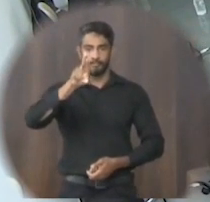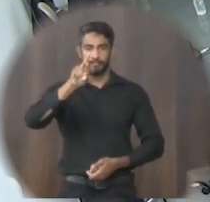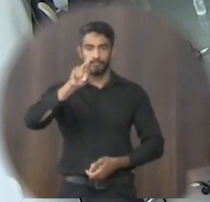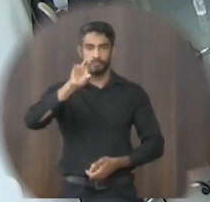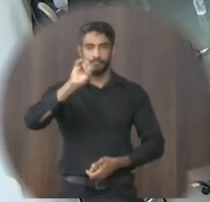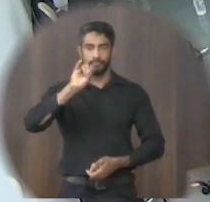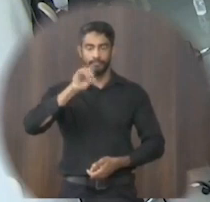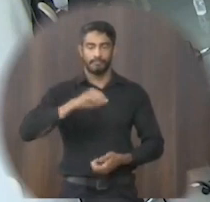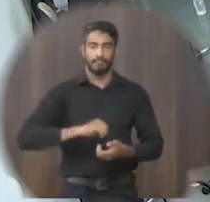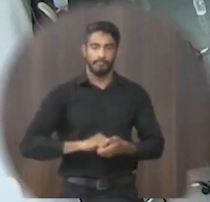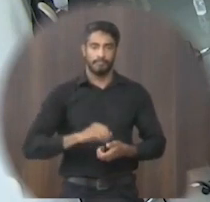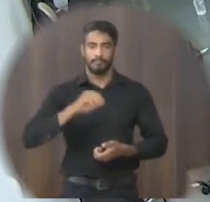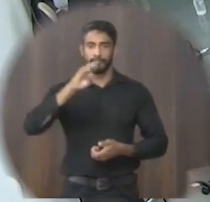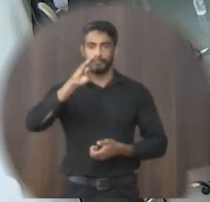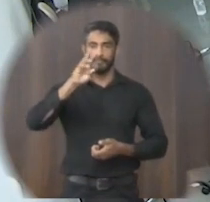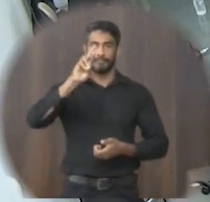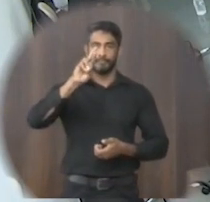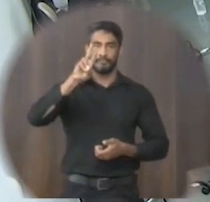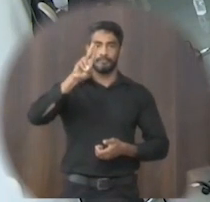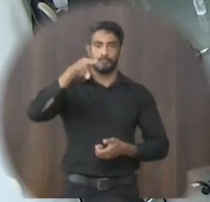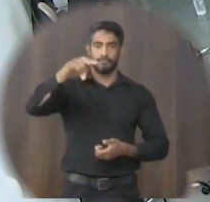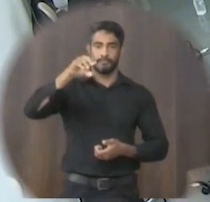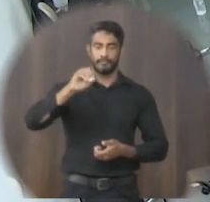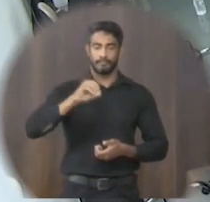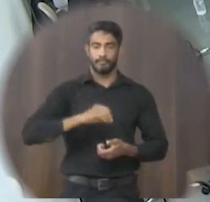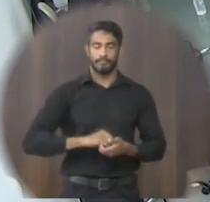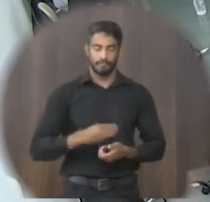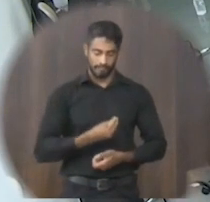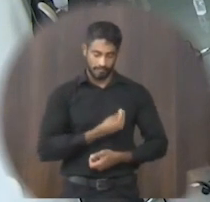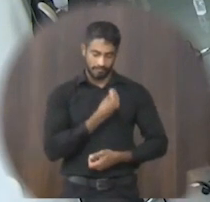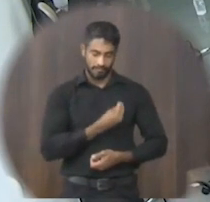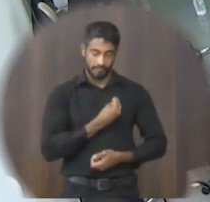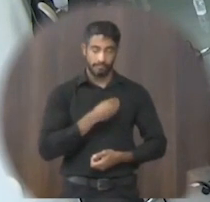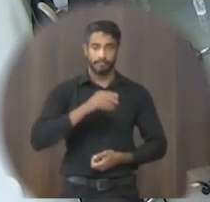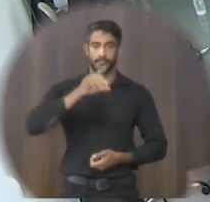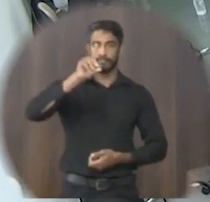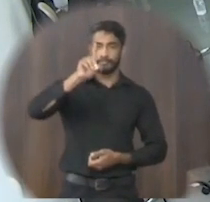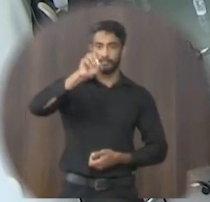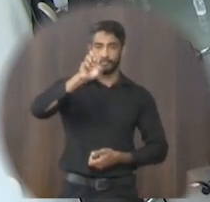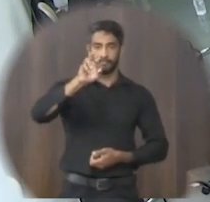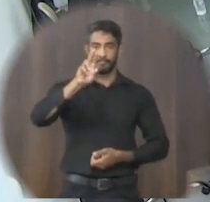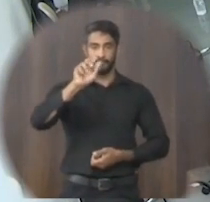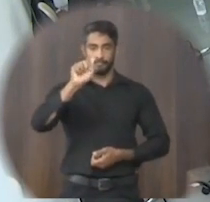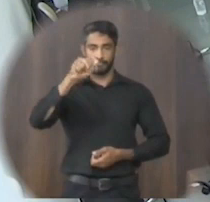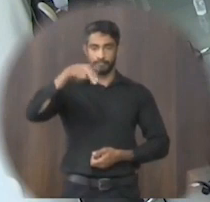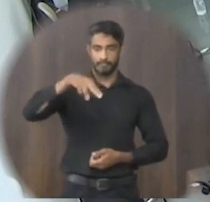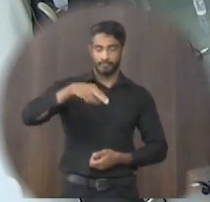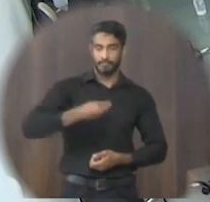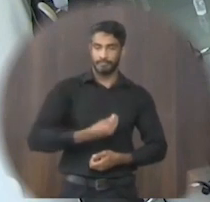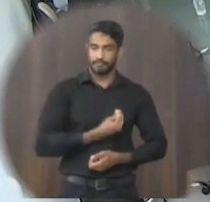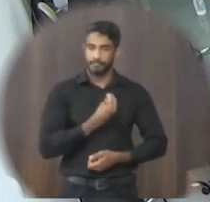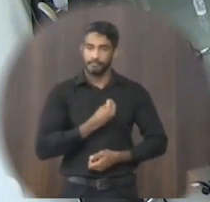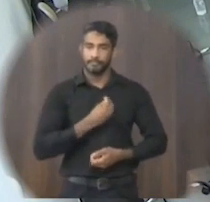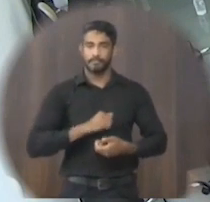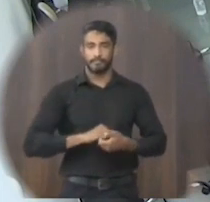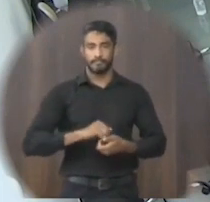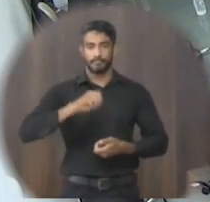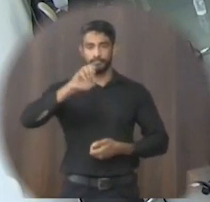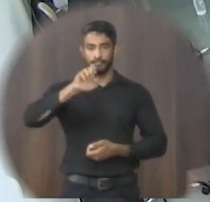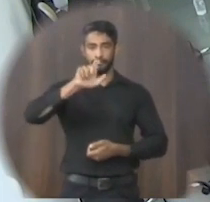Bruno Henrique Oliveira Mendes presente Derlan Miranda dos Reis presente